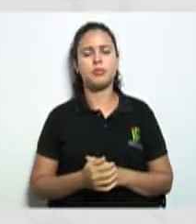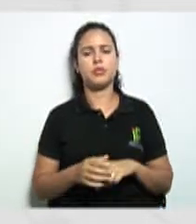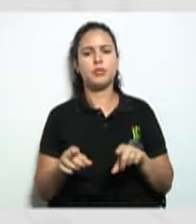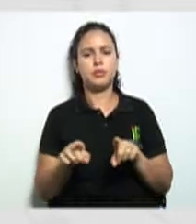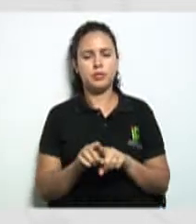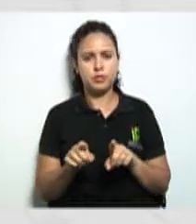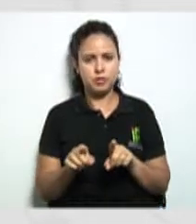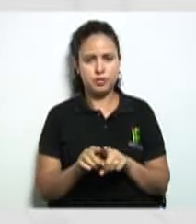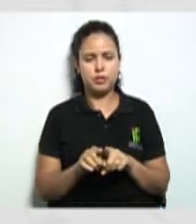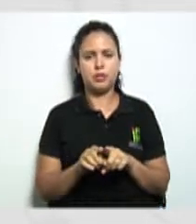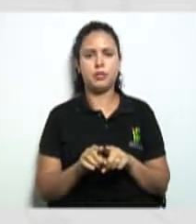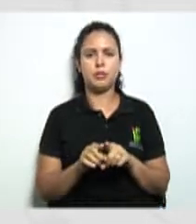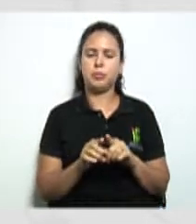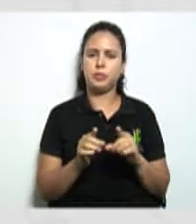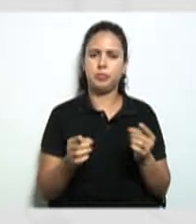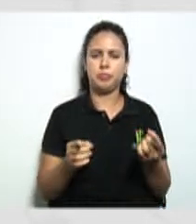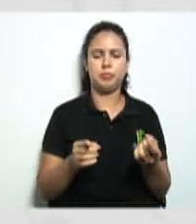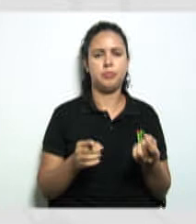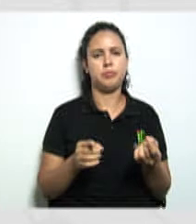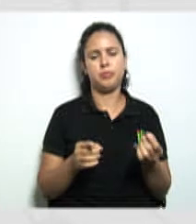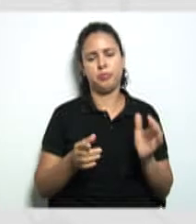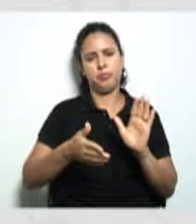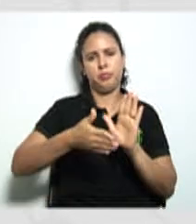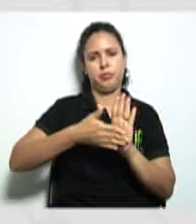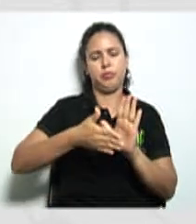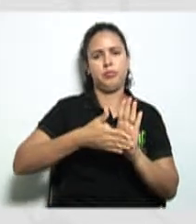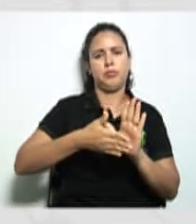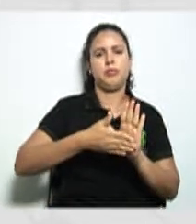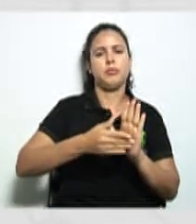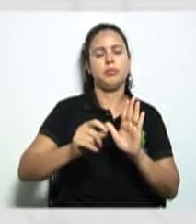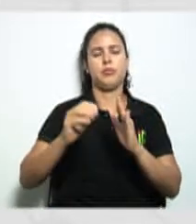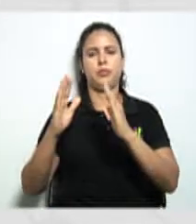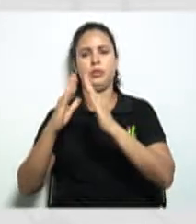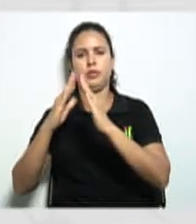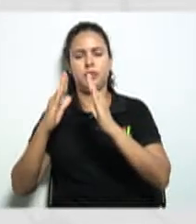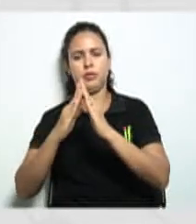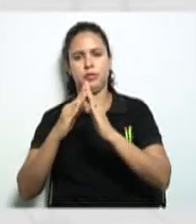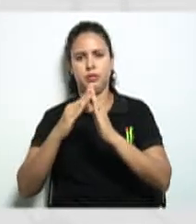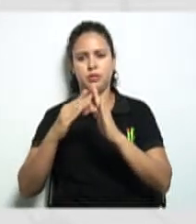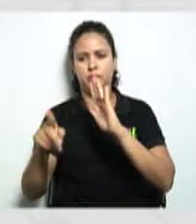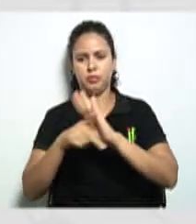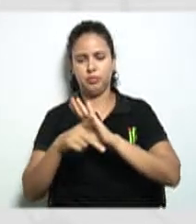comprovante de residência de quem? diretor presidente